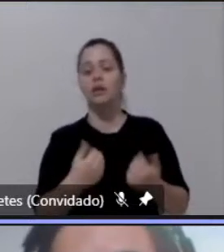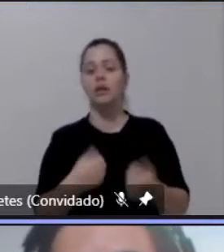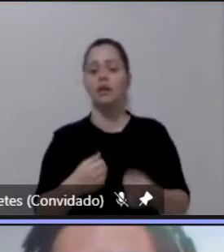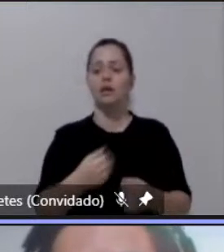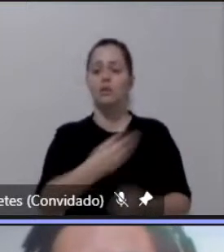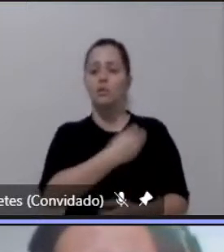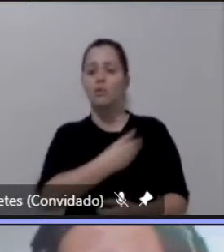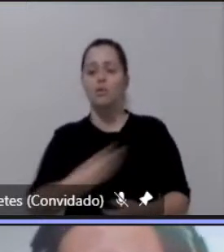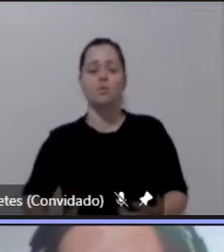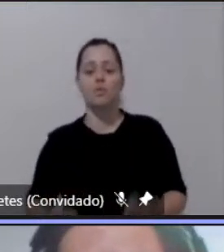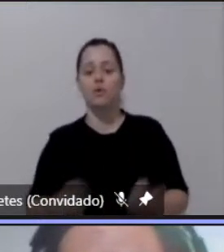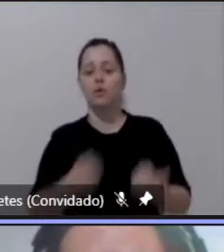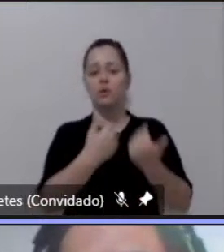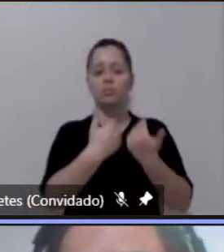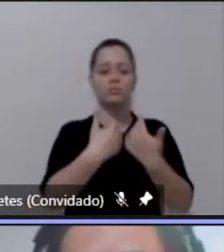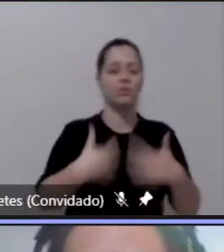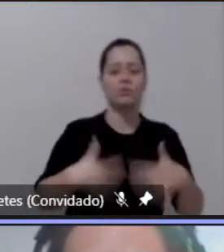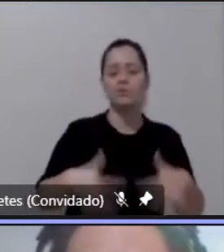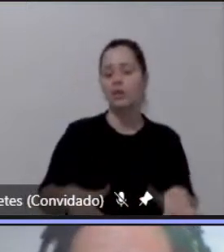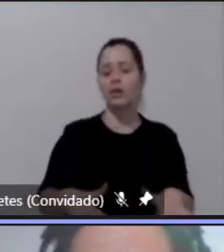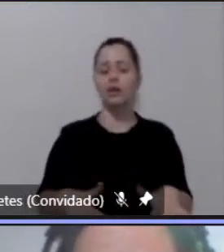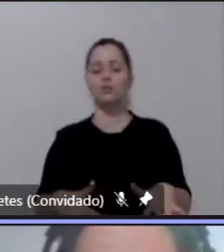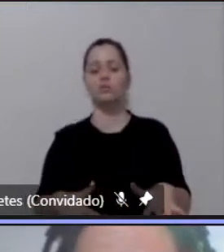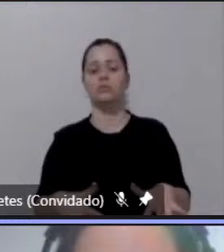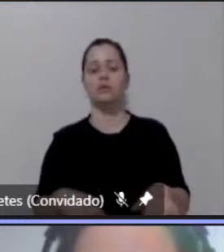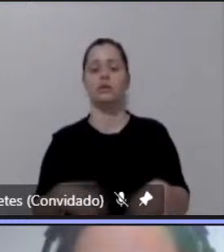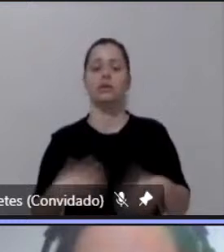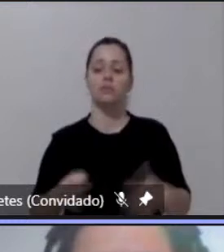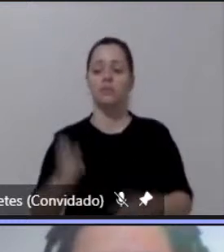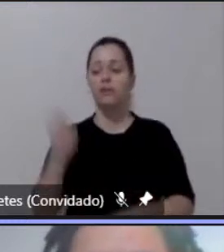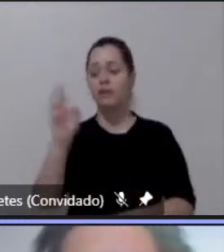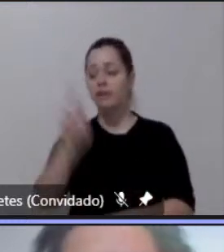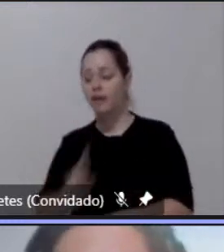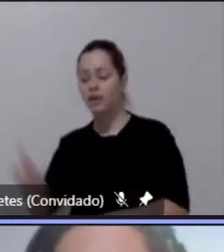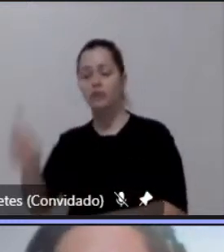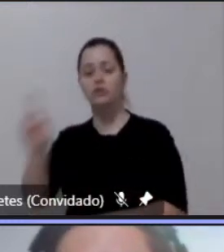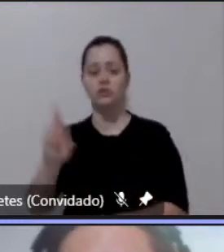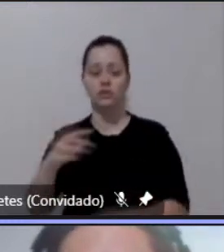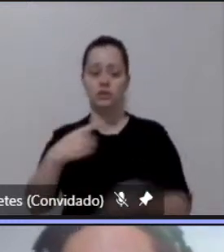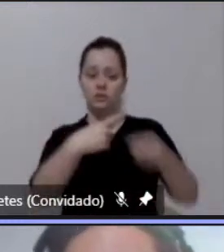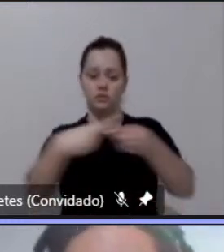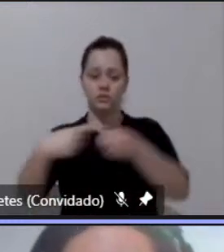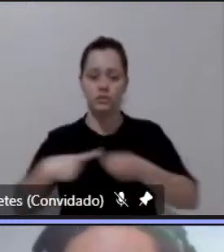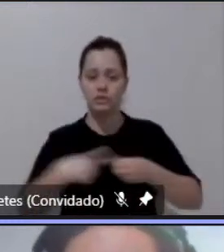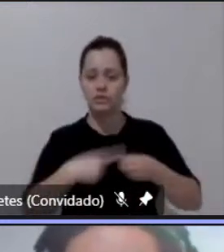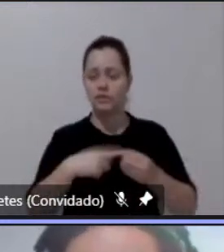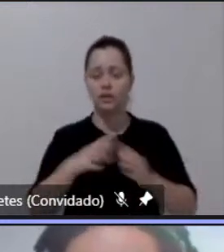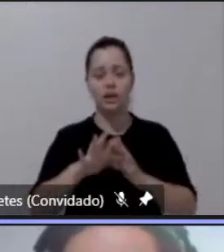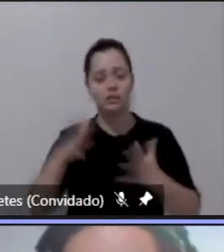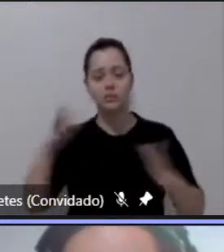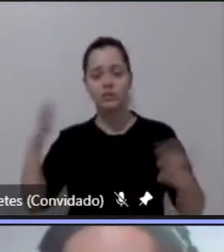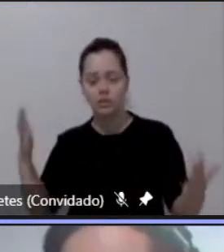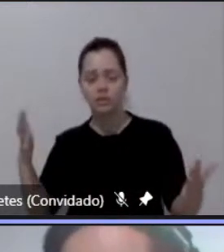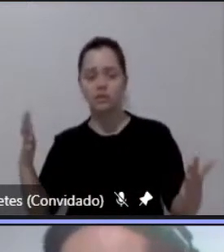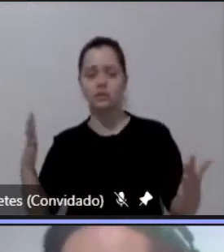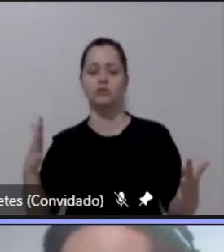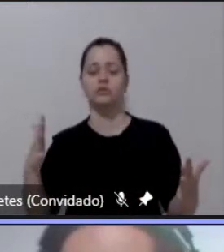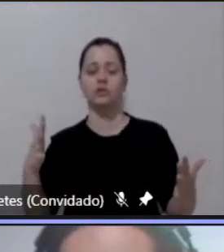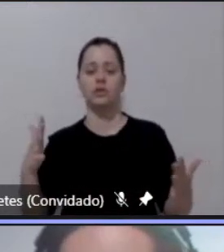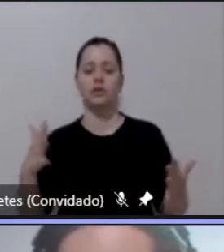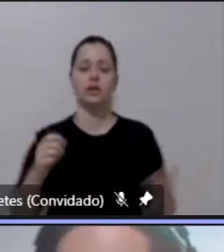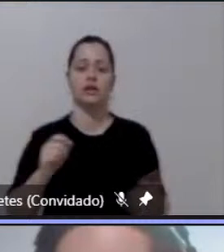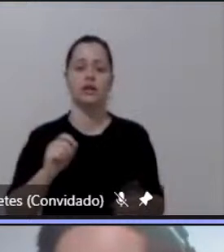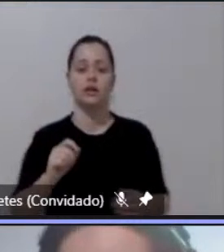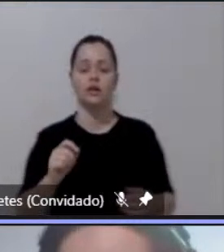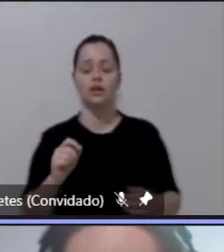em regiões como é o caso da região metropolitana que é uma região região metropolitana do vale que é uma região de